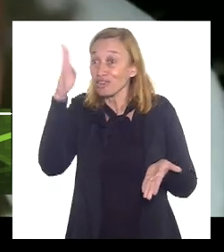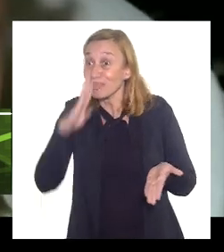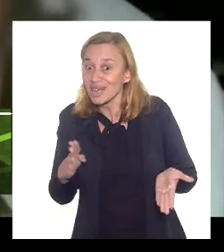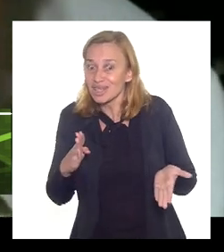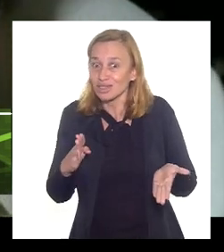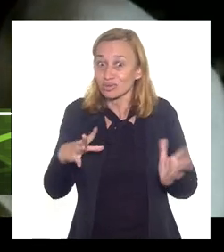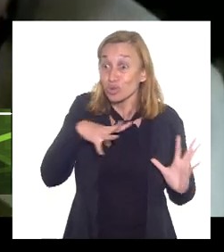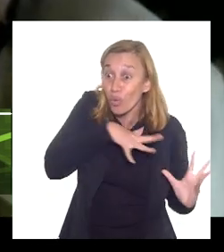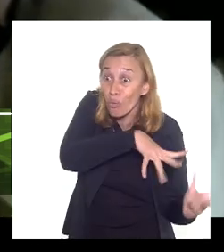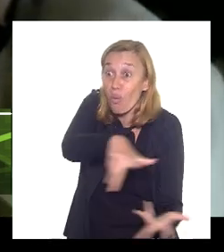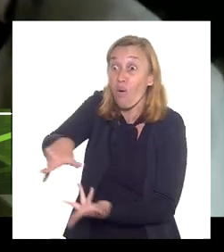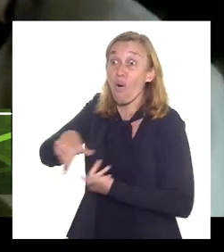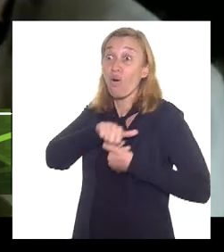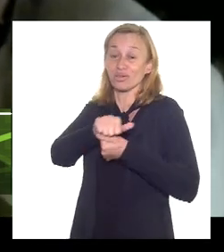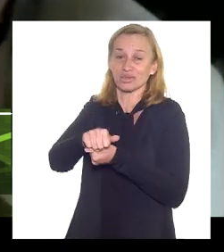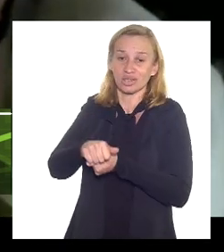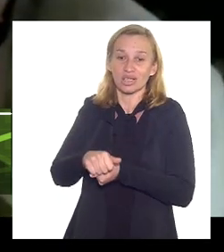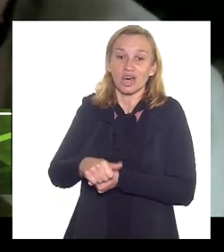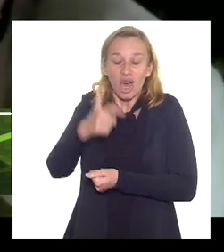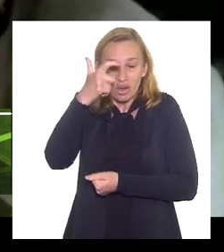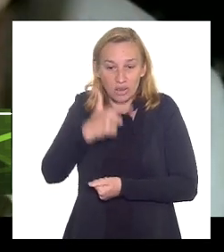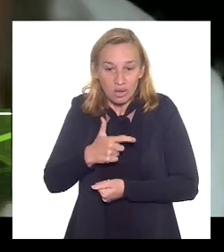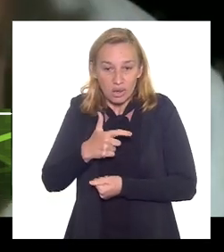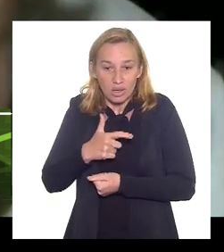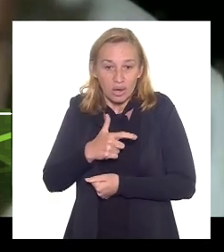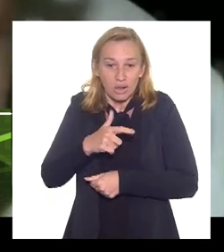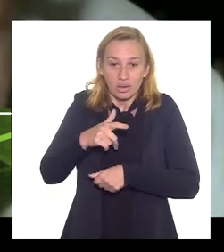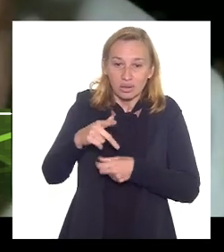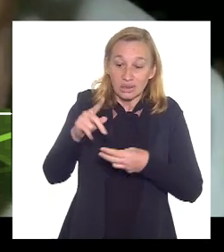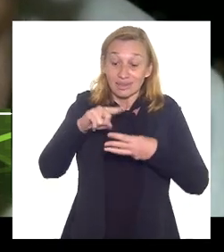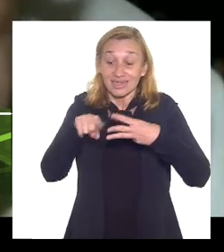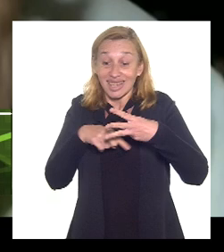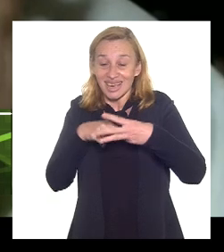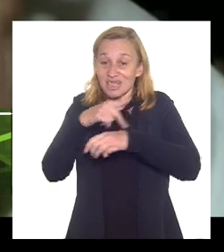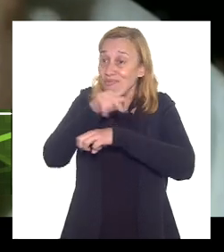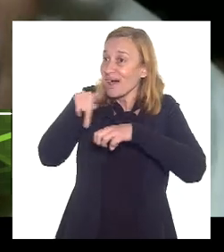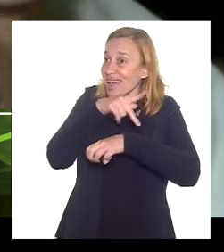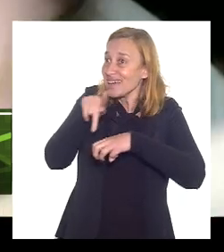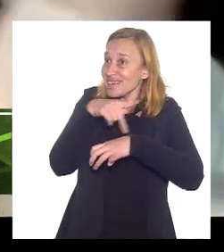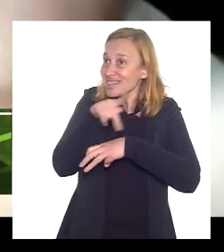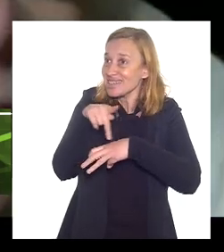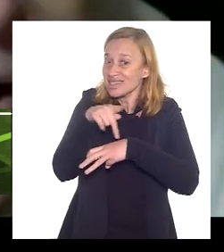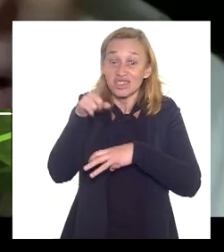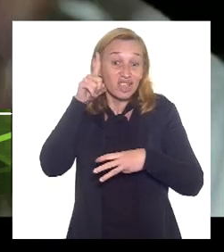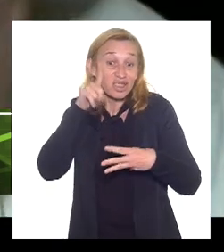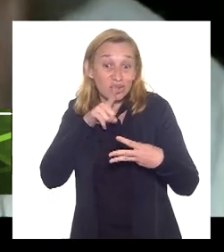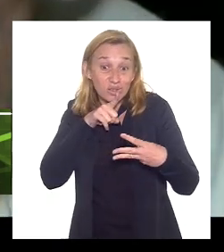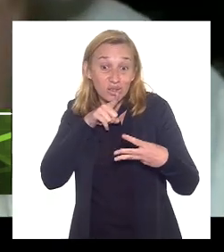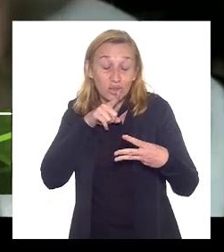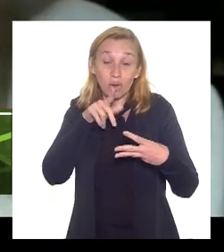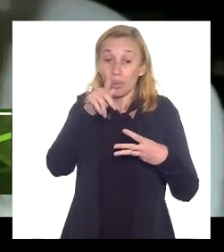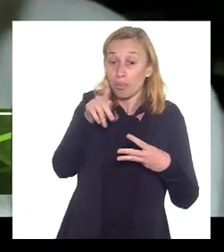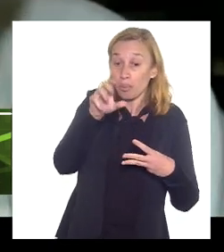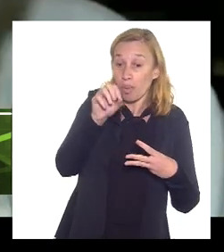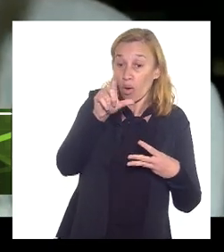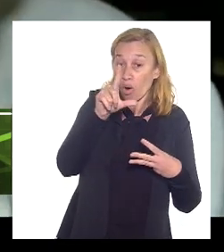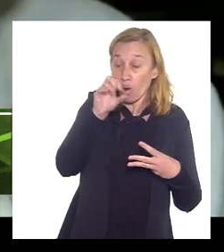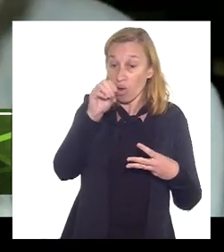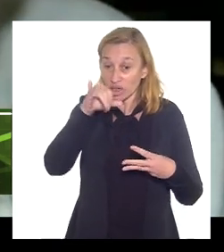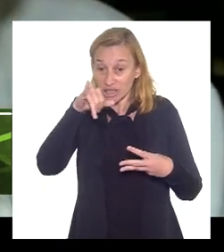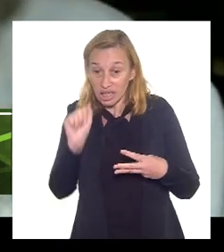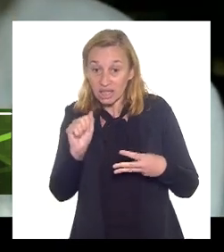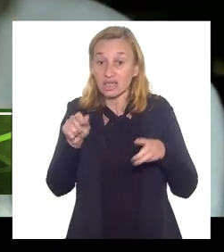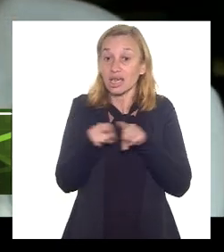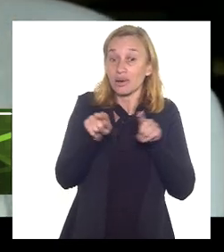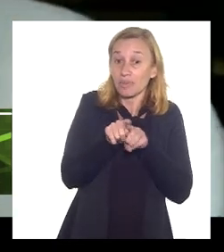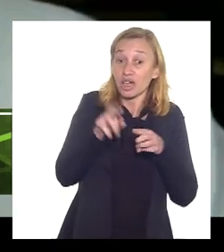no mundo porque eu só conheço três países Estados Unidos Polônia e Rússia seria esse o requerimento presidente que a